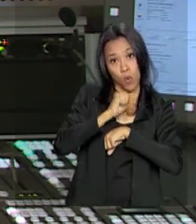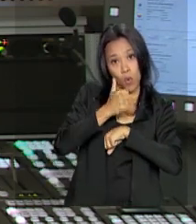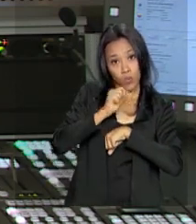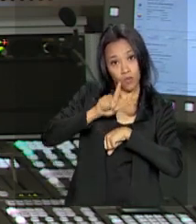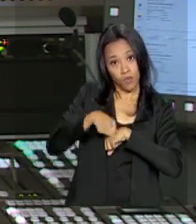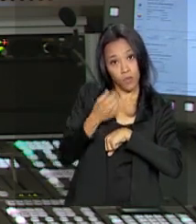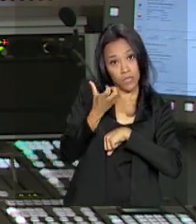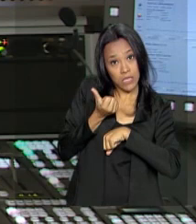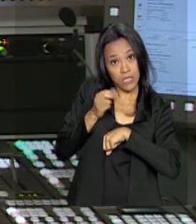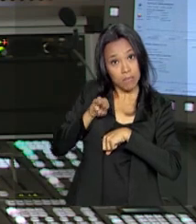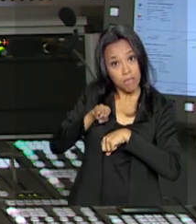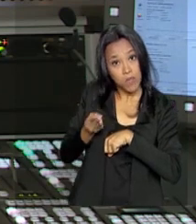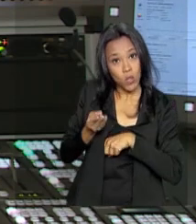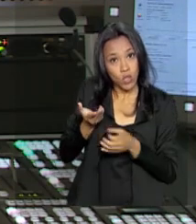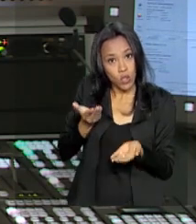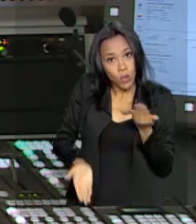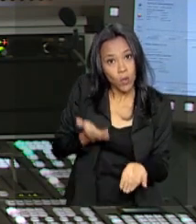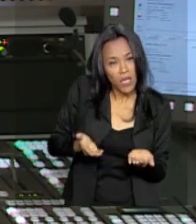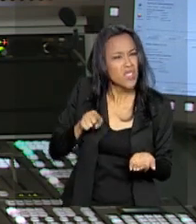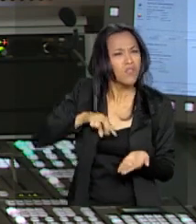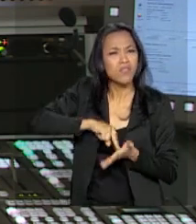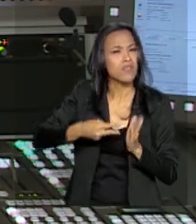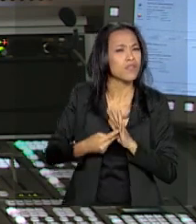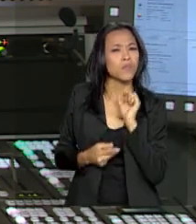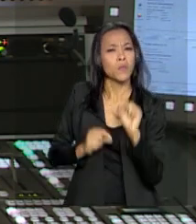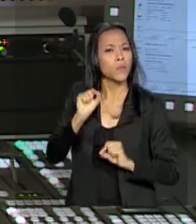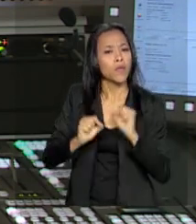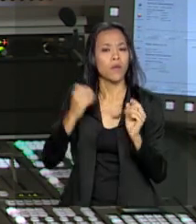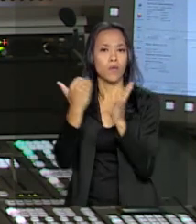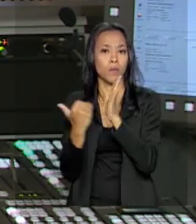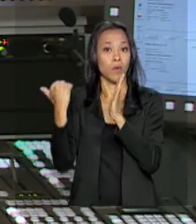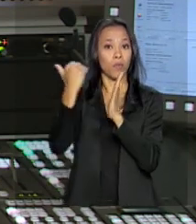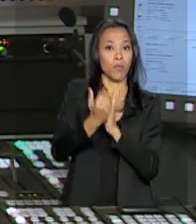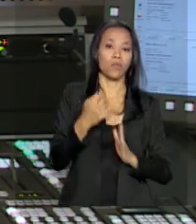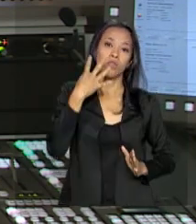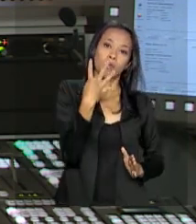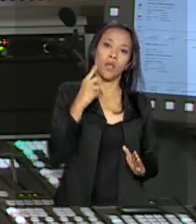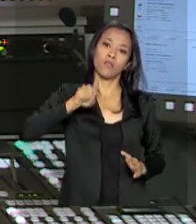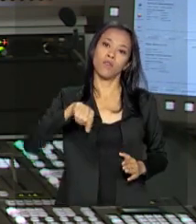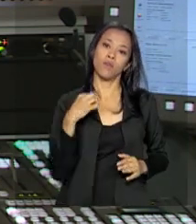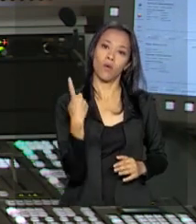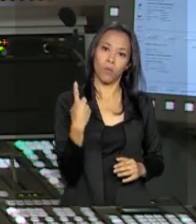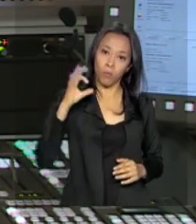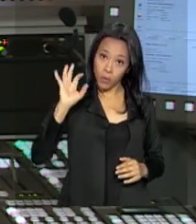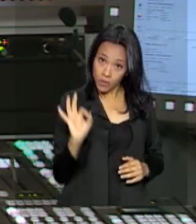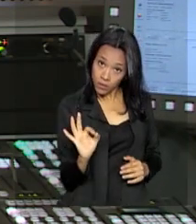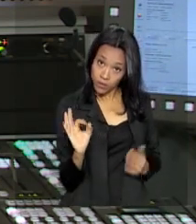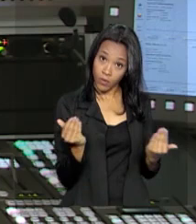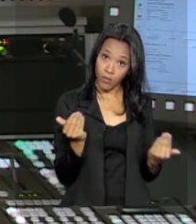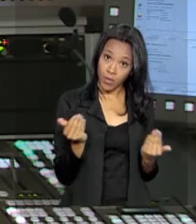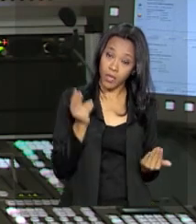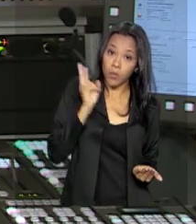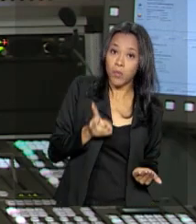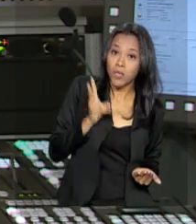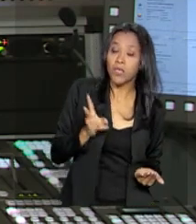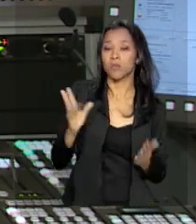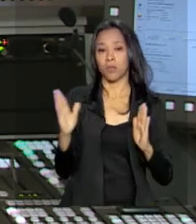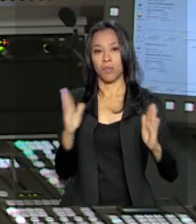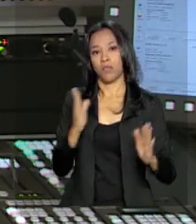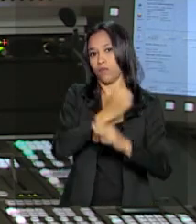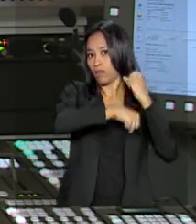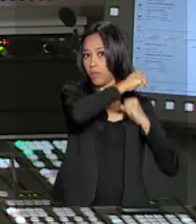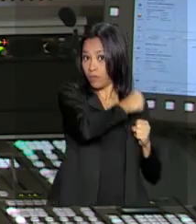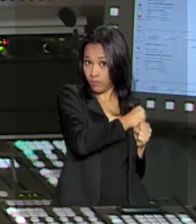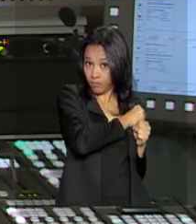milhões de toneladas. O que representa um aumento de 4,1% em relação ao mesmo período do ano